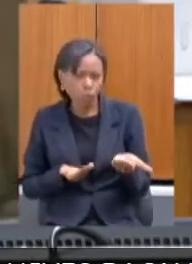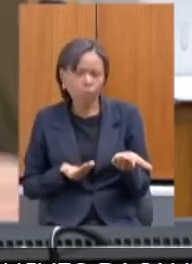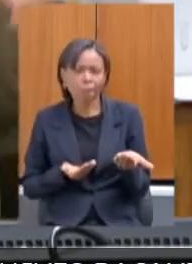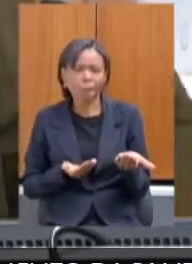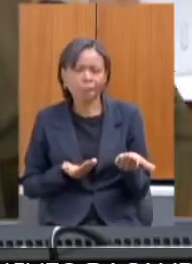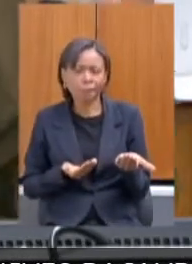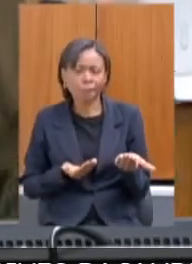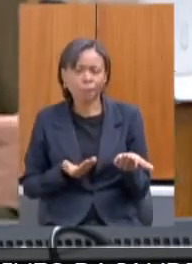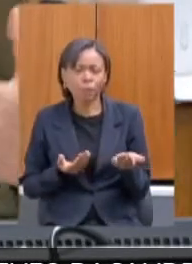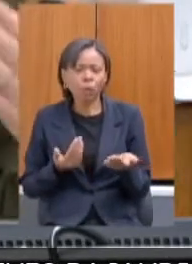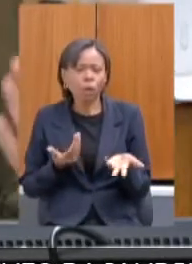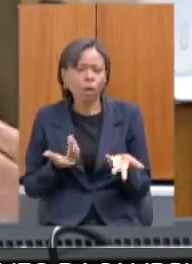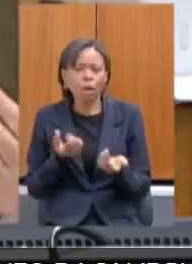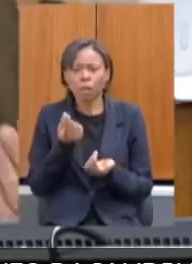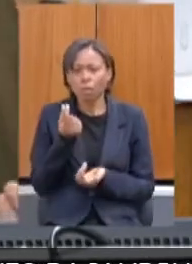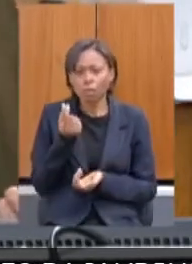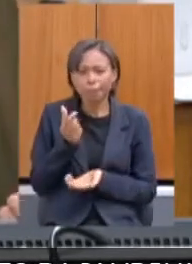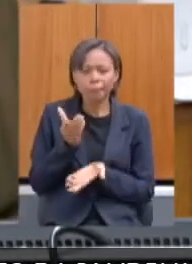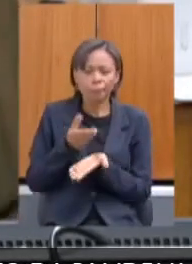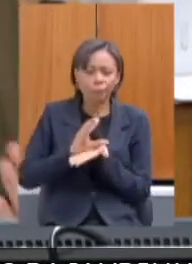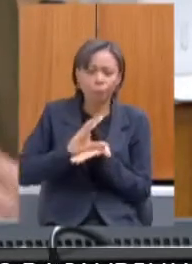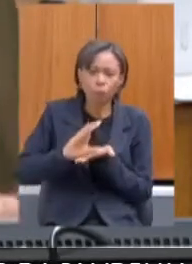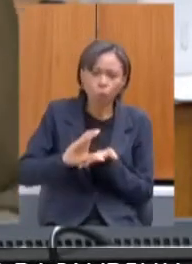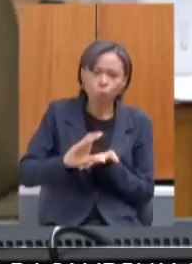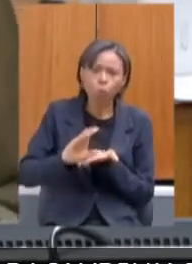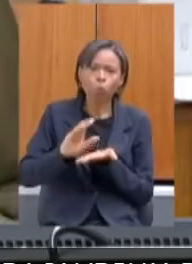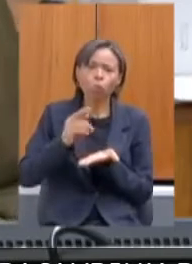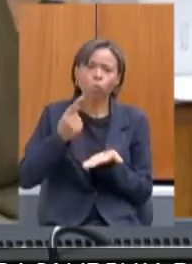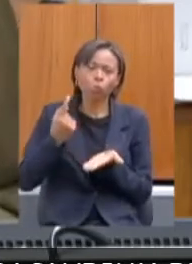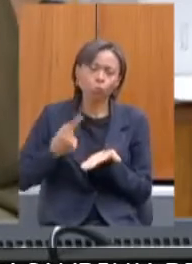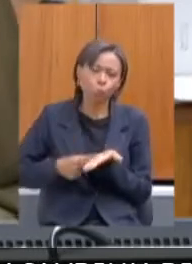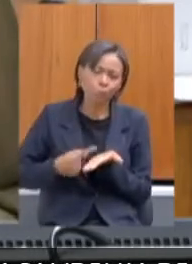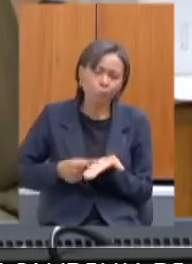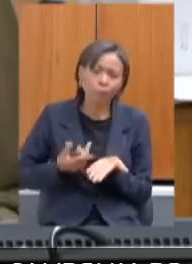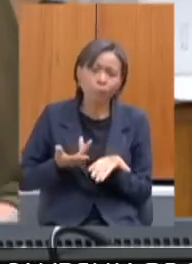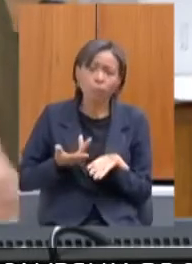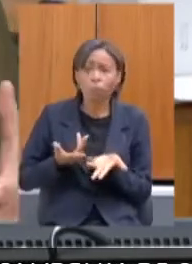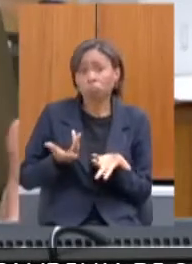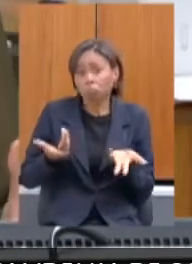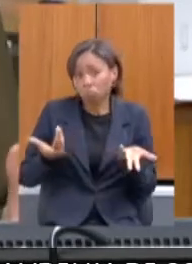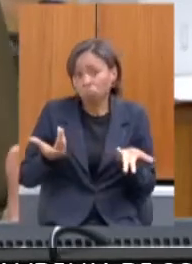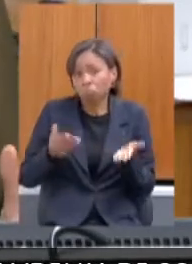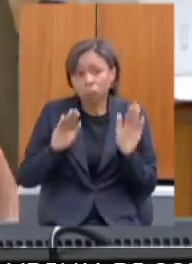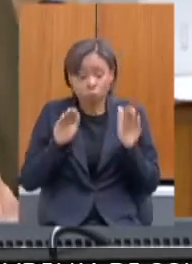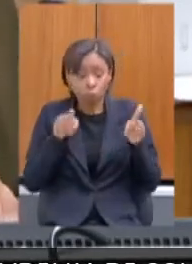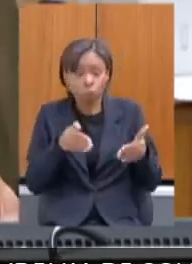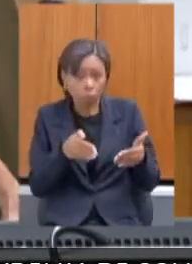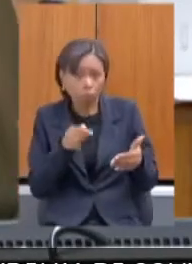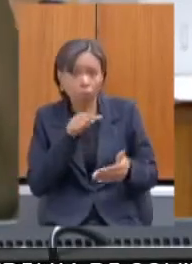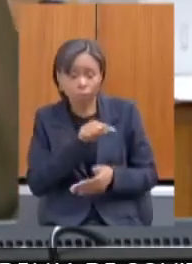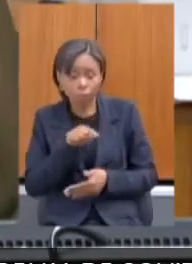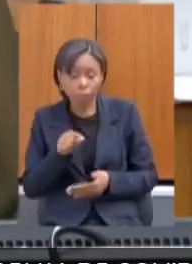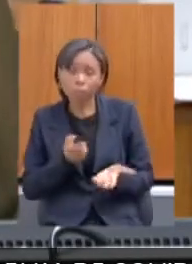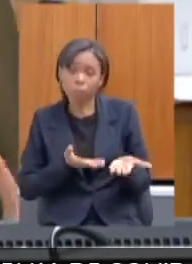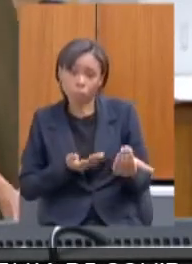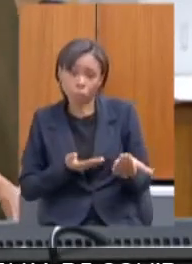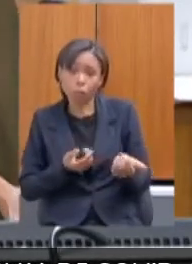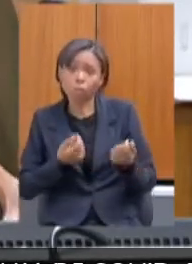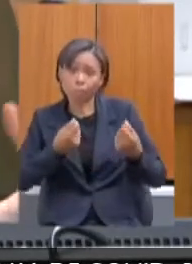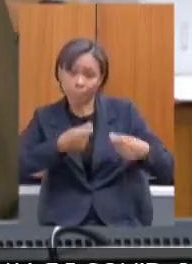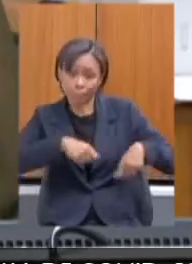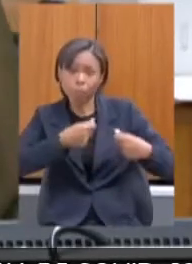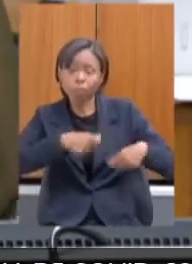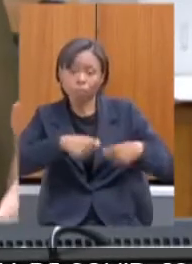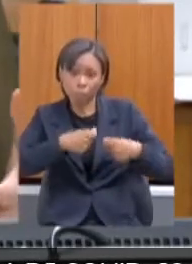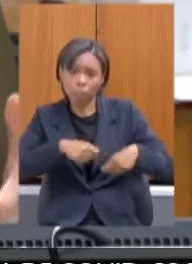desse recurso de repactuação é exatamente para essa juventude necessitada e que